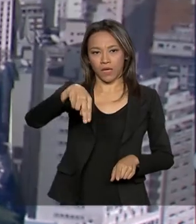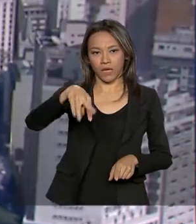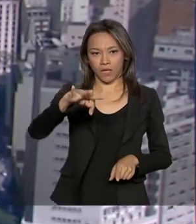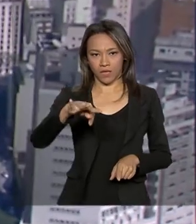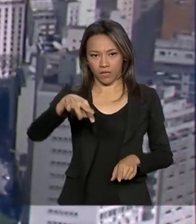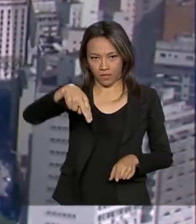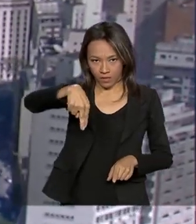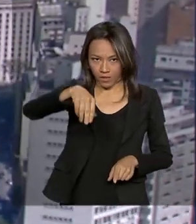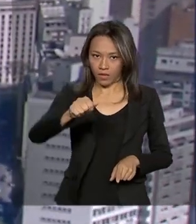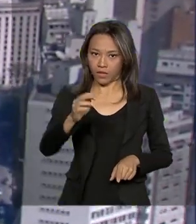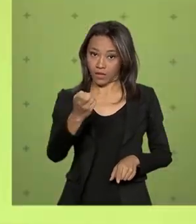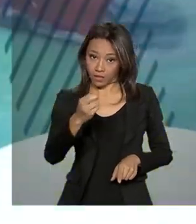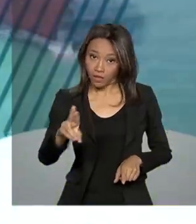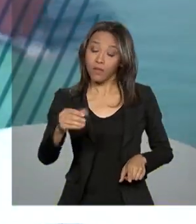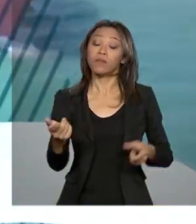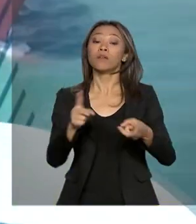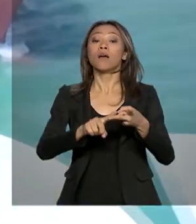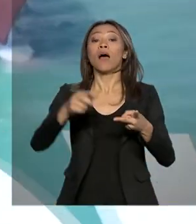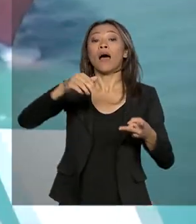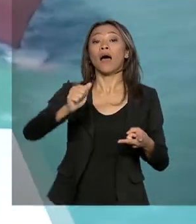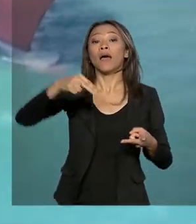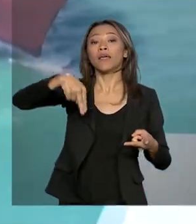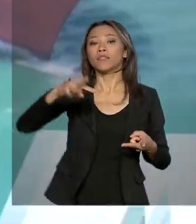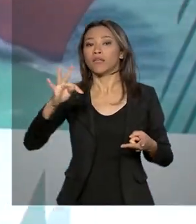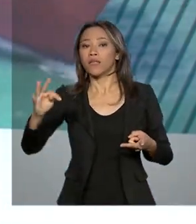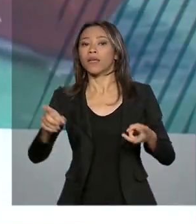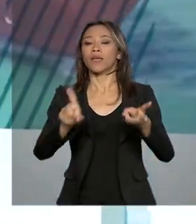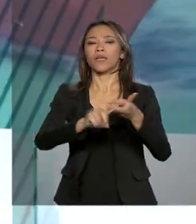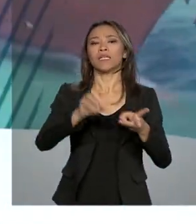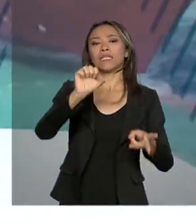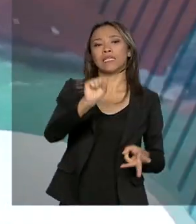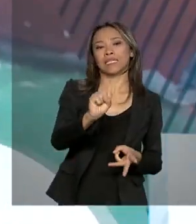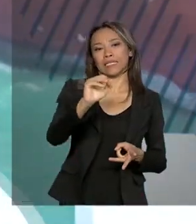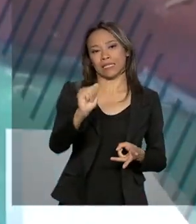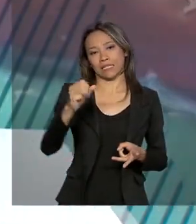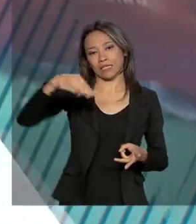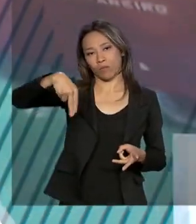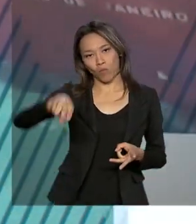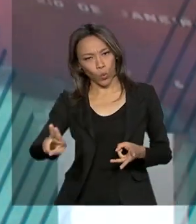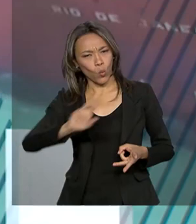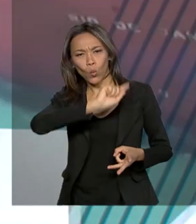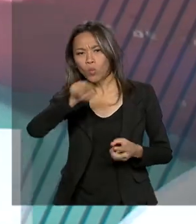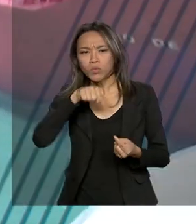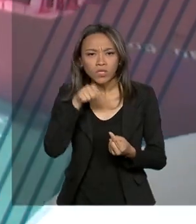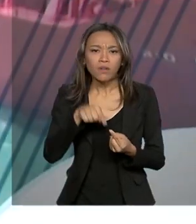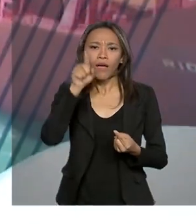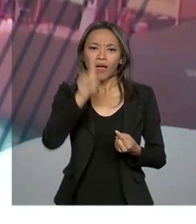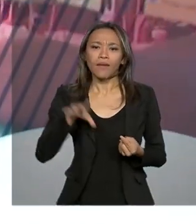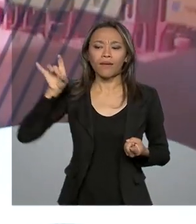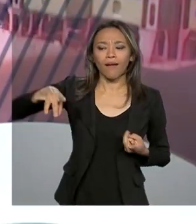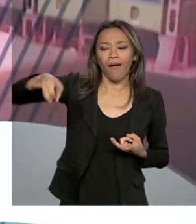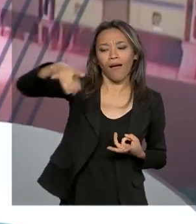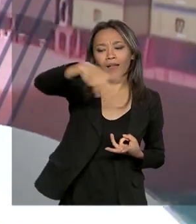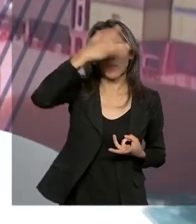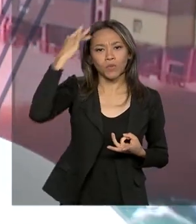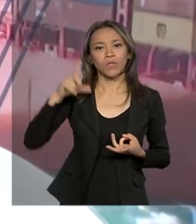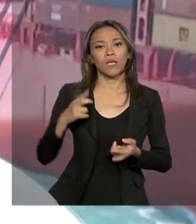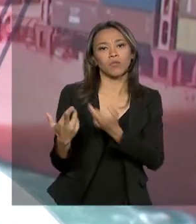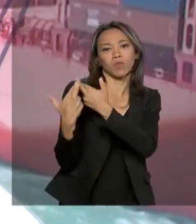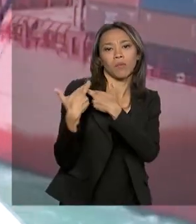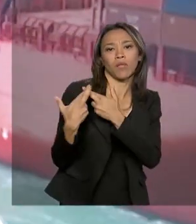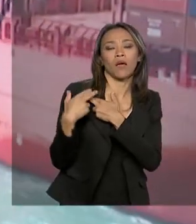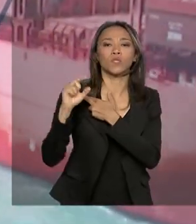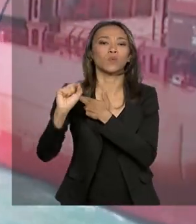e SAMU. A Rodovida busca sensibilizar todos os usuários sobre a importância de cada um na manutenção e